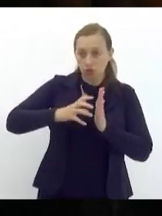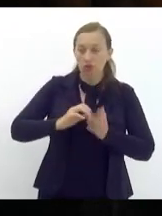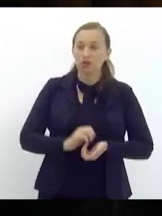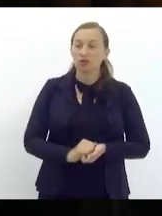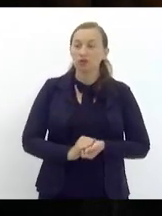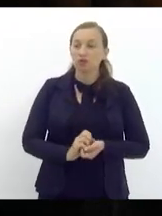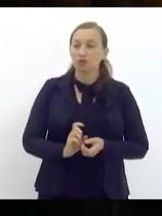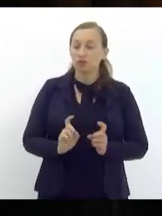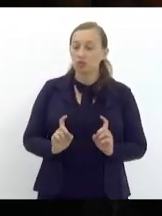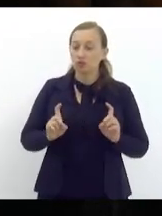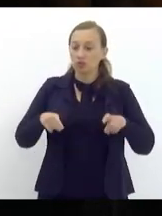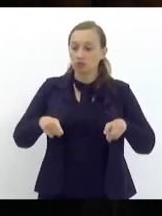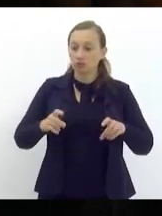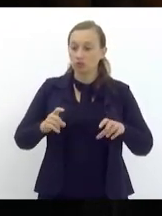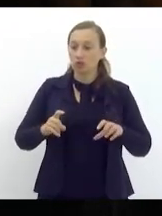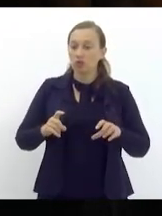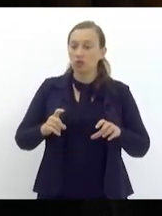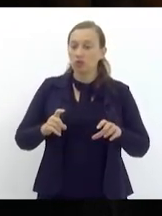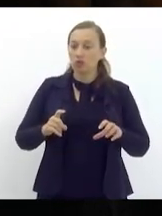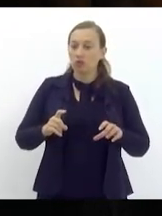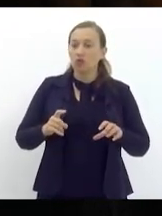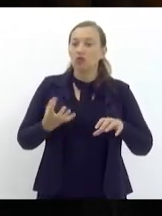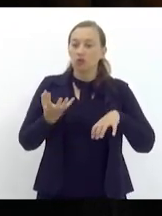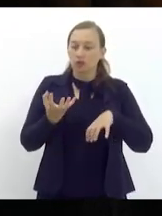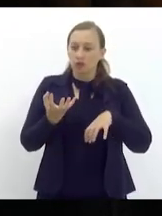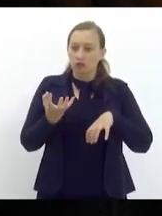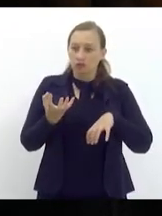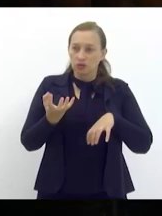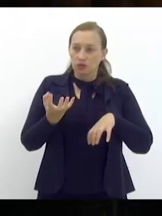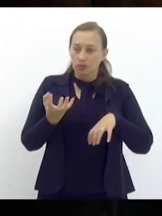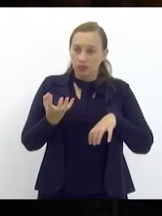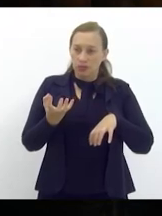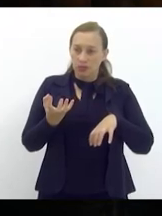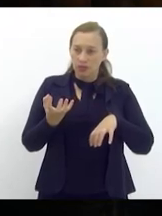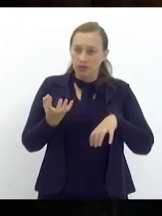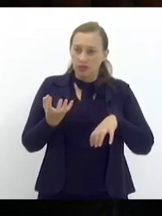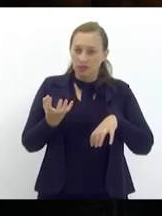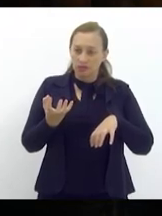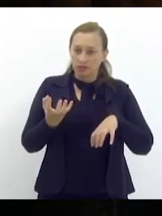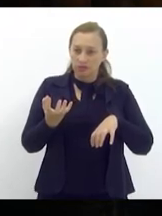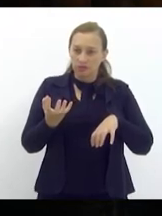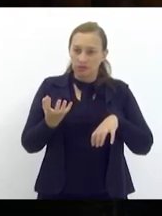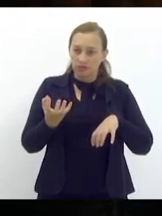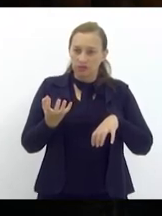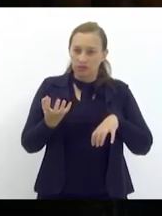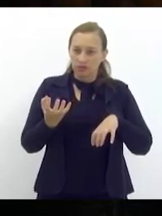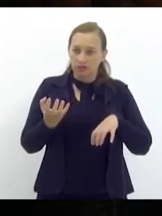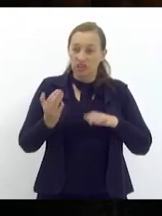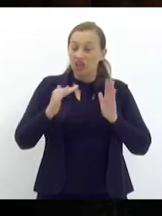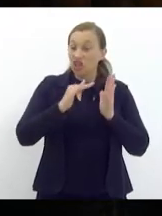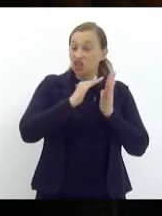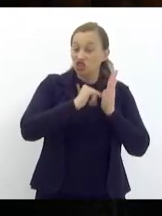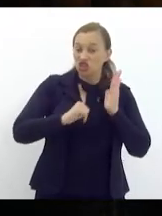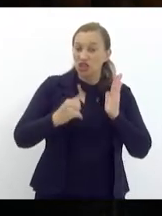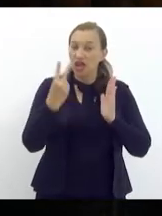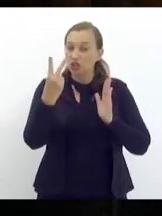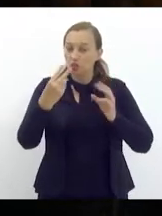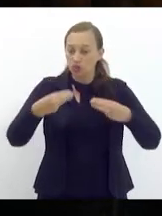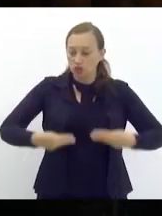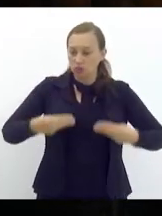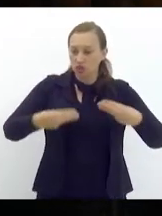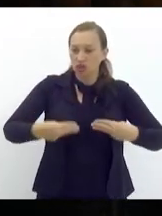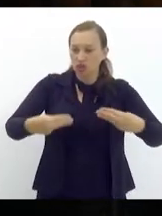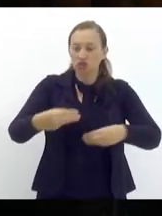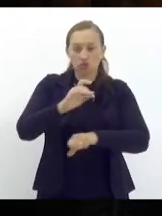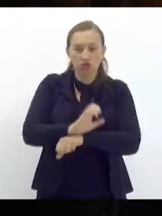congresso nacional e cortar a cabeça das duas ministras do estado